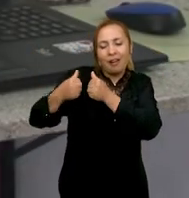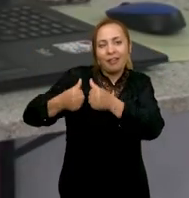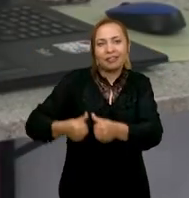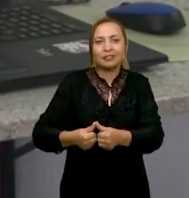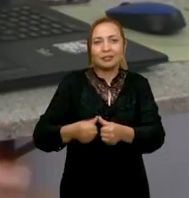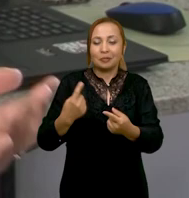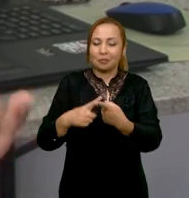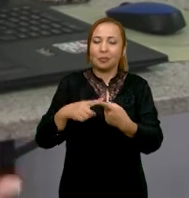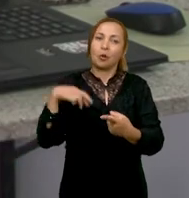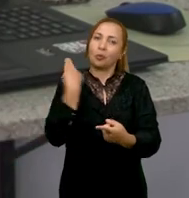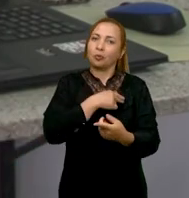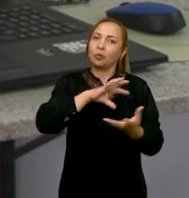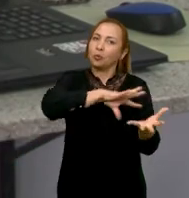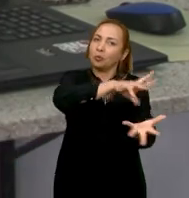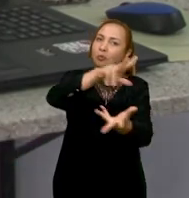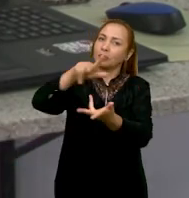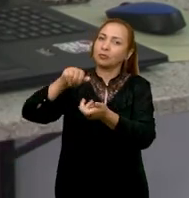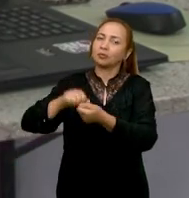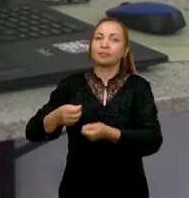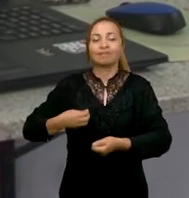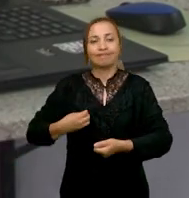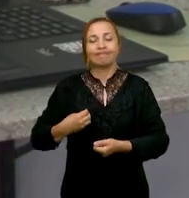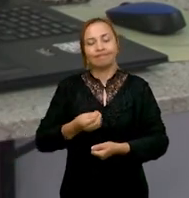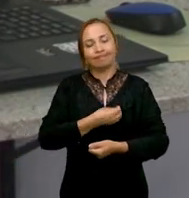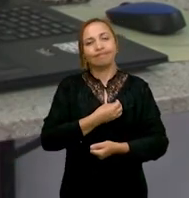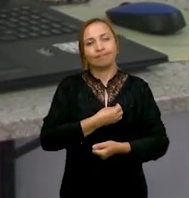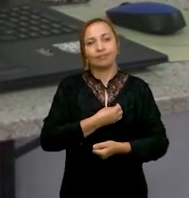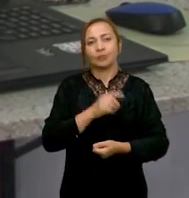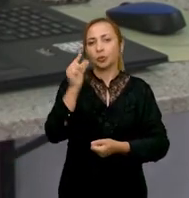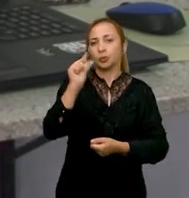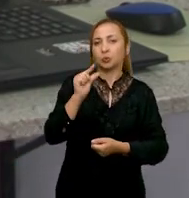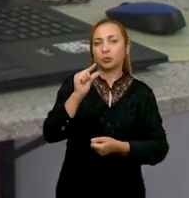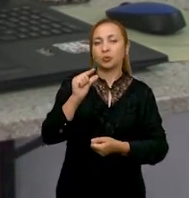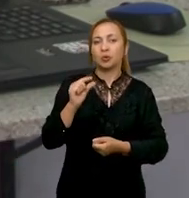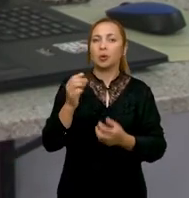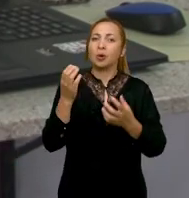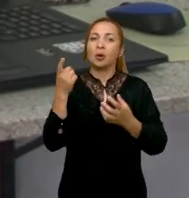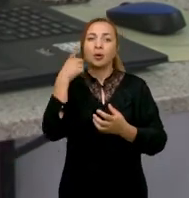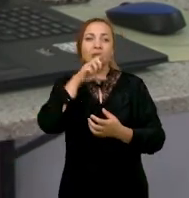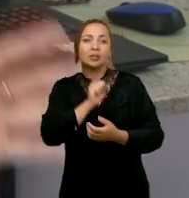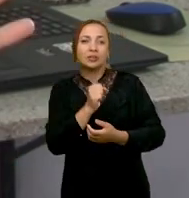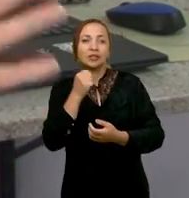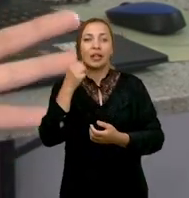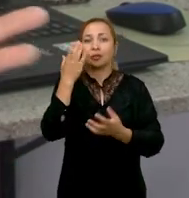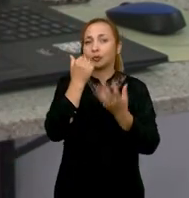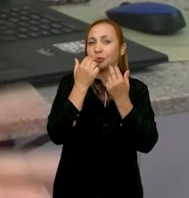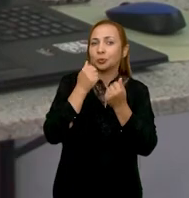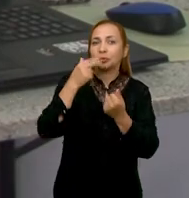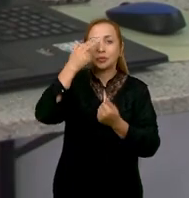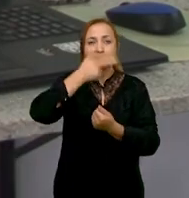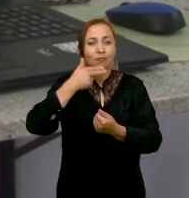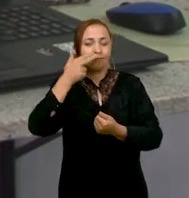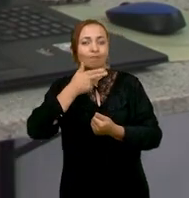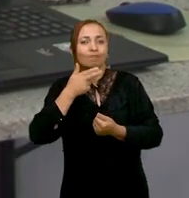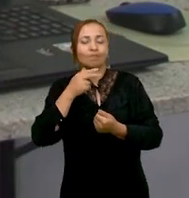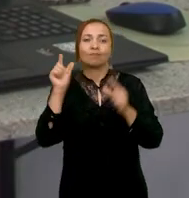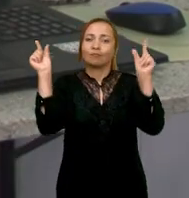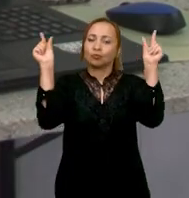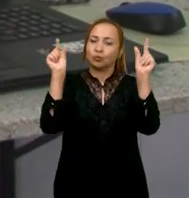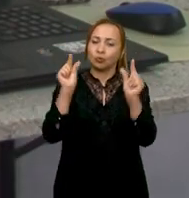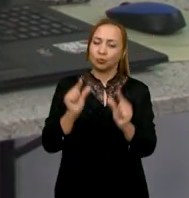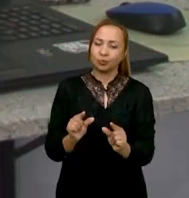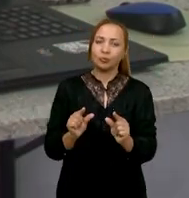já que o nosso planeta está passando por essa situação, os recursos alimentares estão, a população aumentando, o recurso alimentar